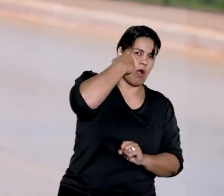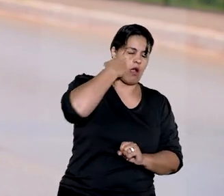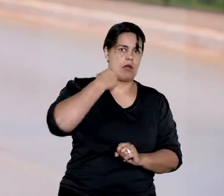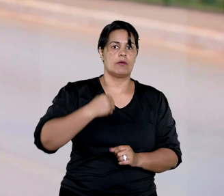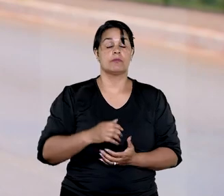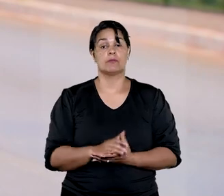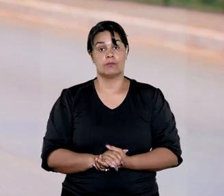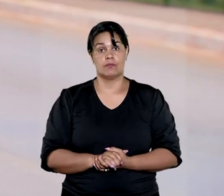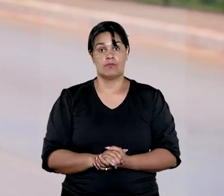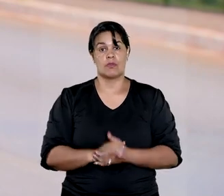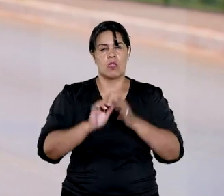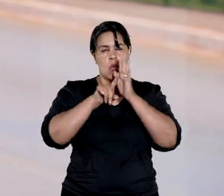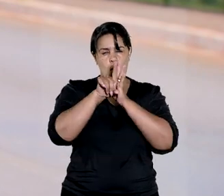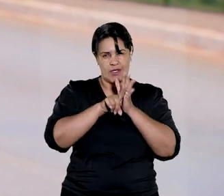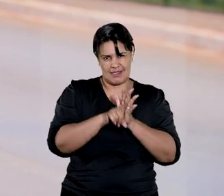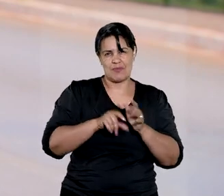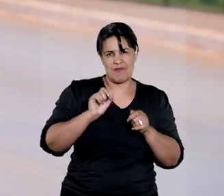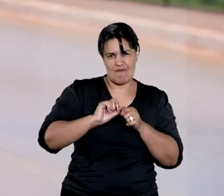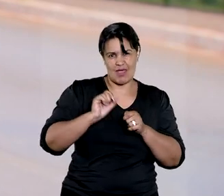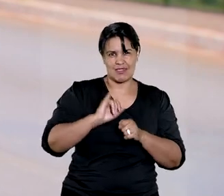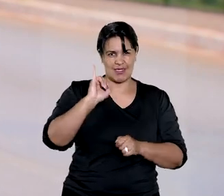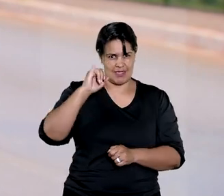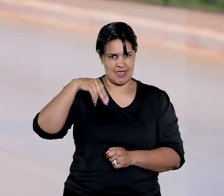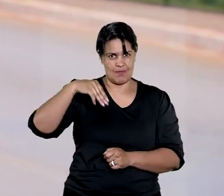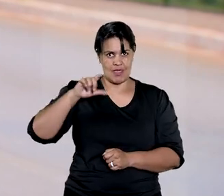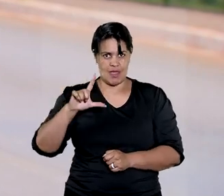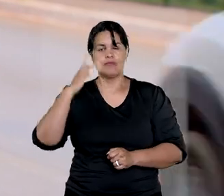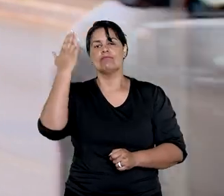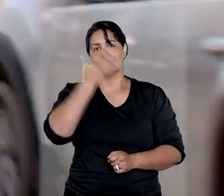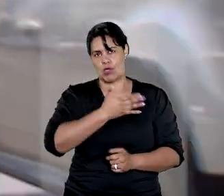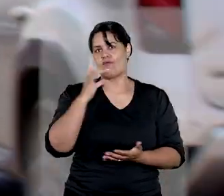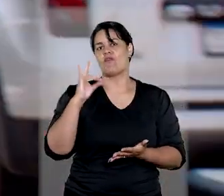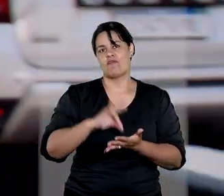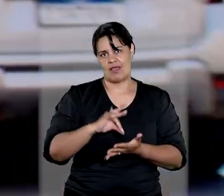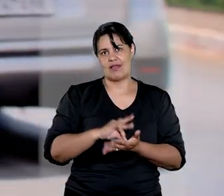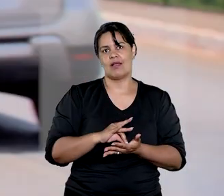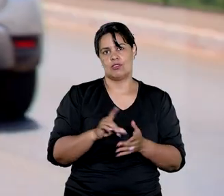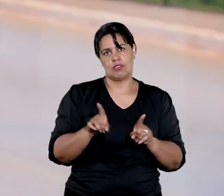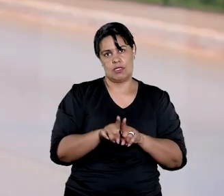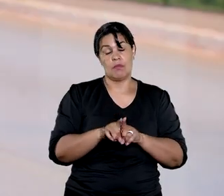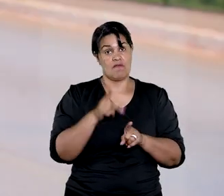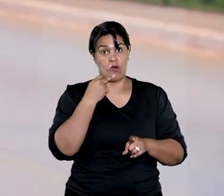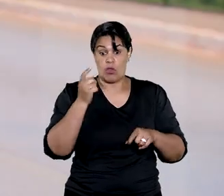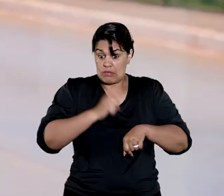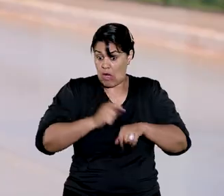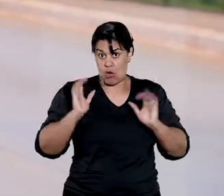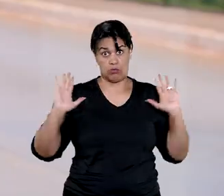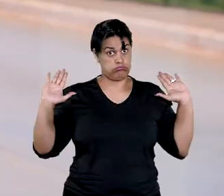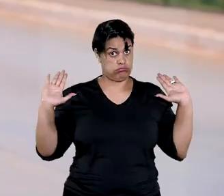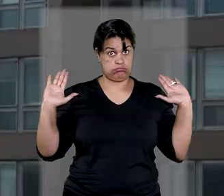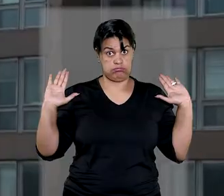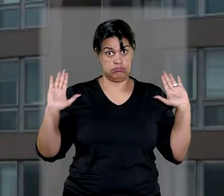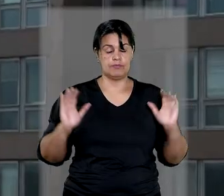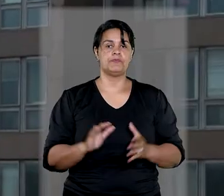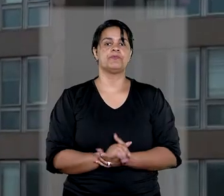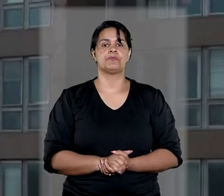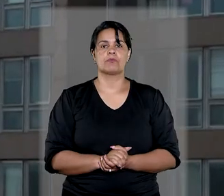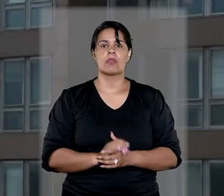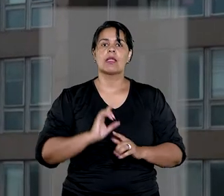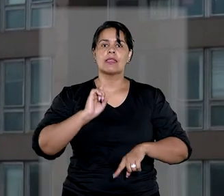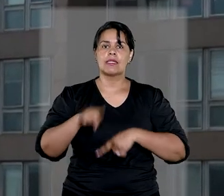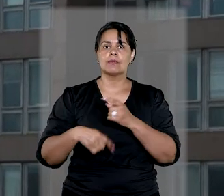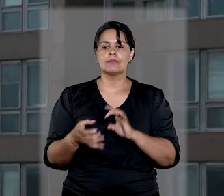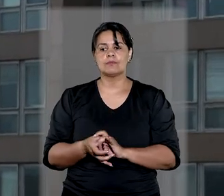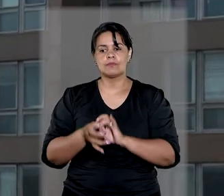no rosto. O exame de corpo de delito comprovou os ferimentos e ele negou que estivesse com a arma. Após a